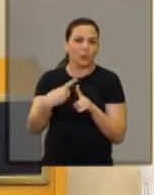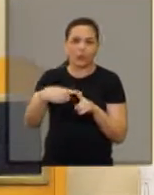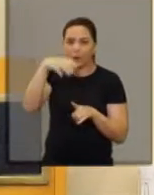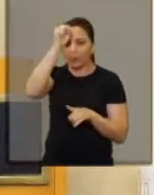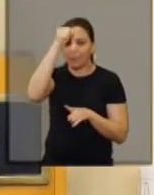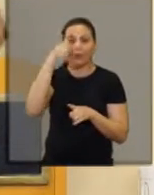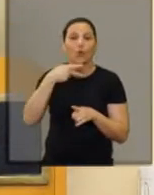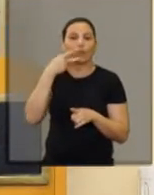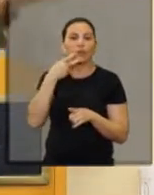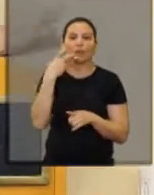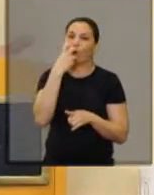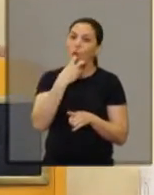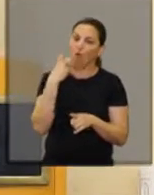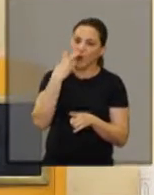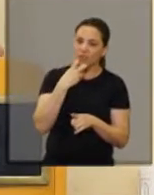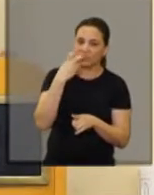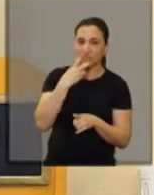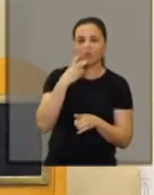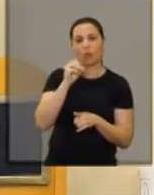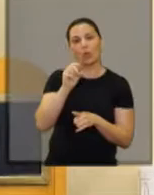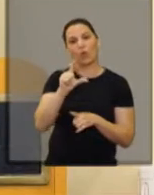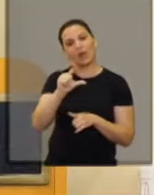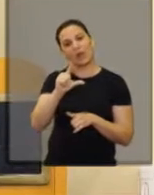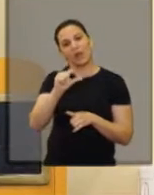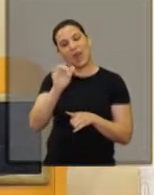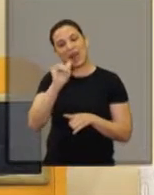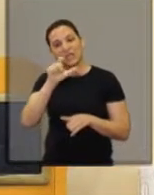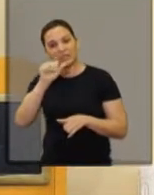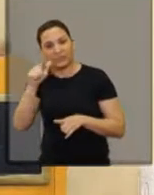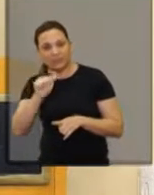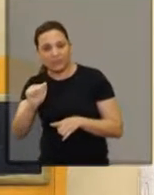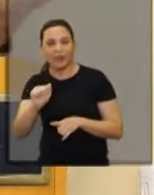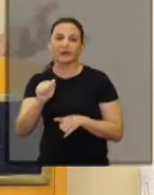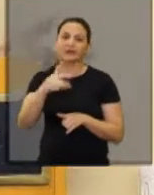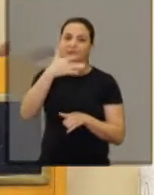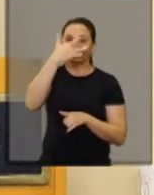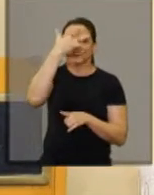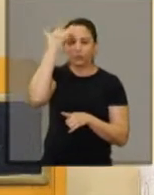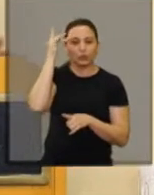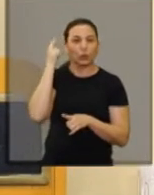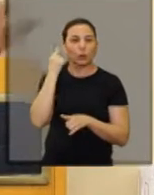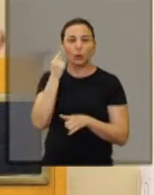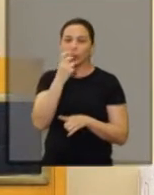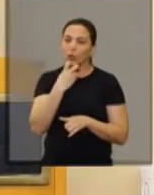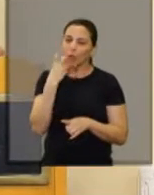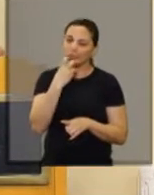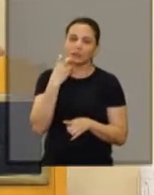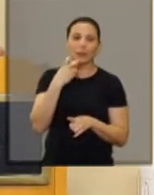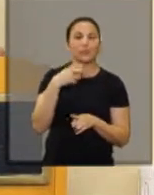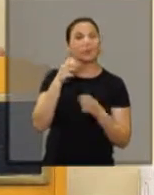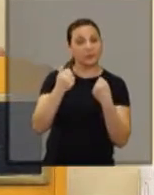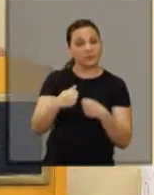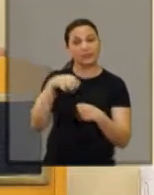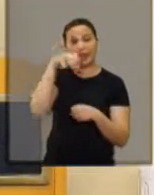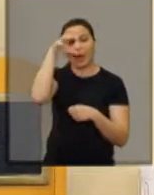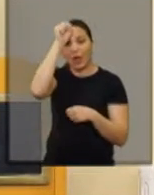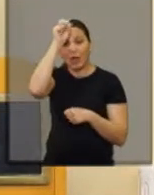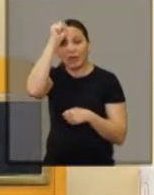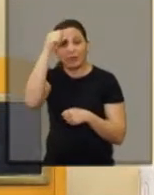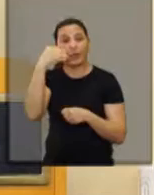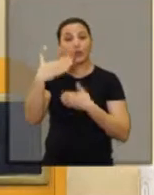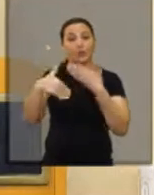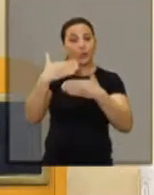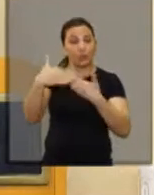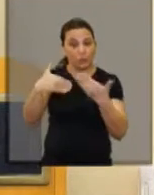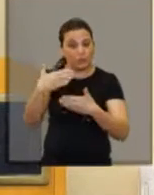porque não aprenderam a falar, oralizar. Então, nem todos os surdos fazem a leitura labial. Para que o surdo aprenda a fazer leitura labial, ele